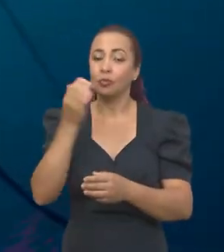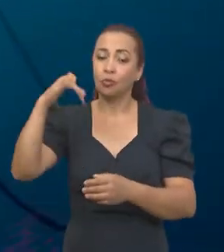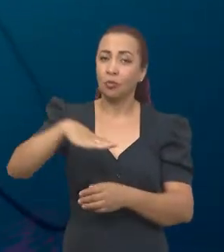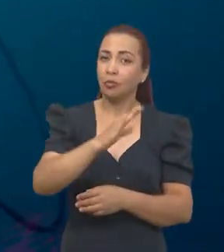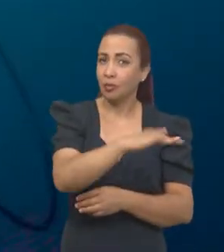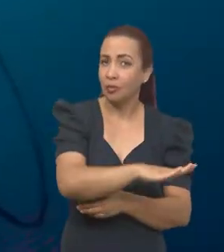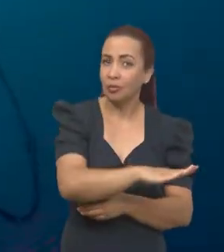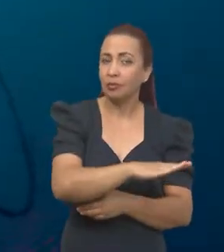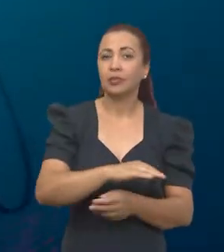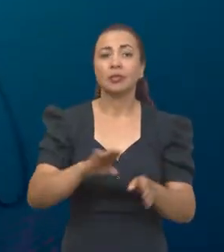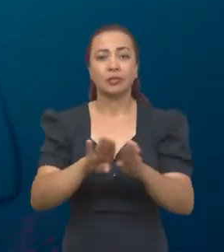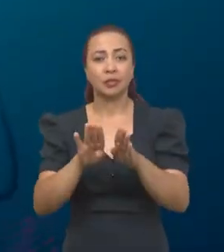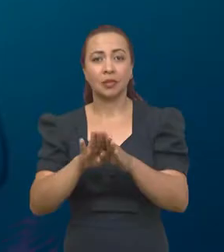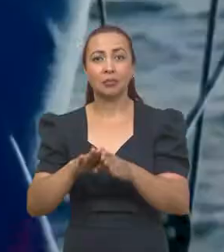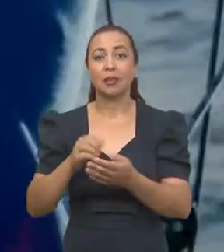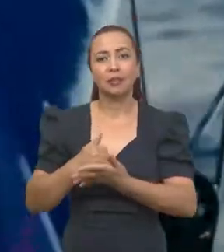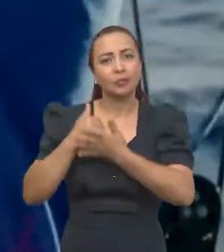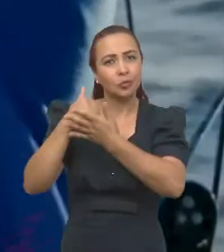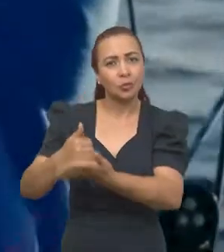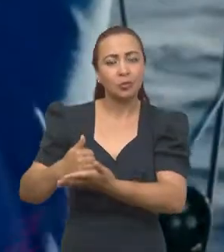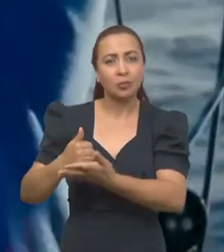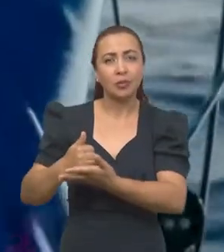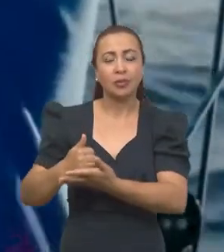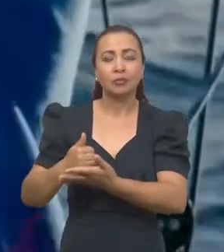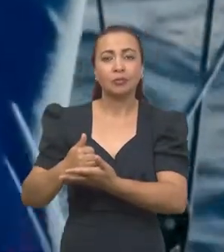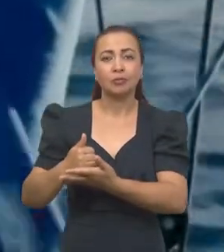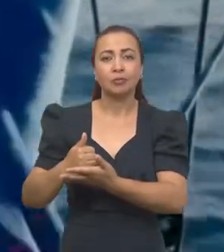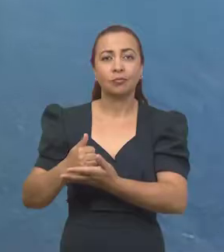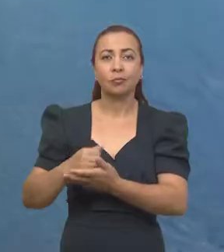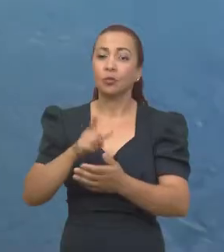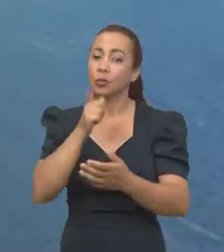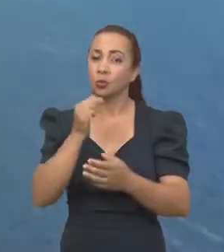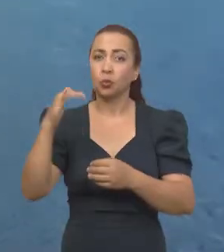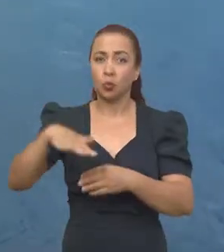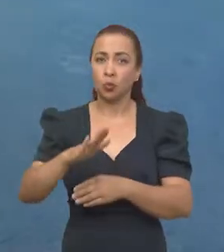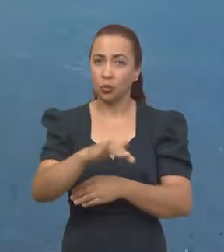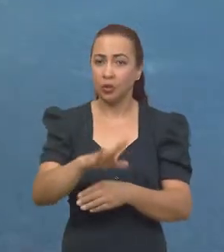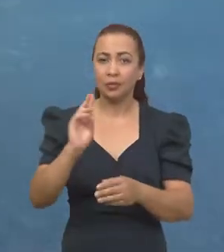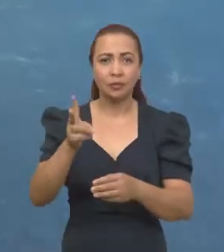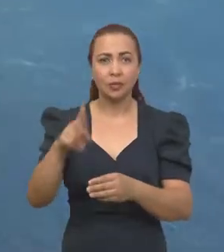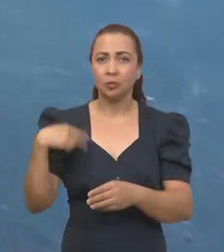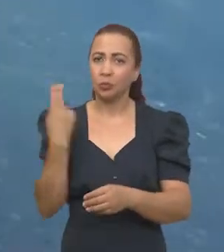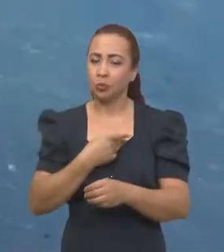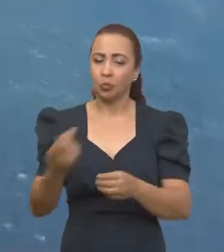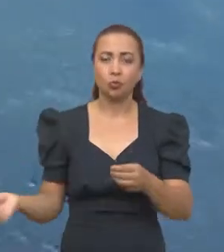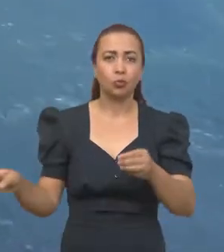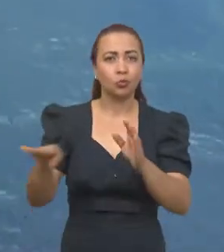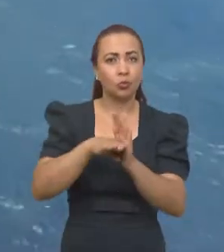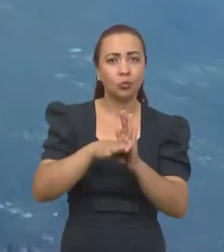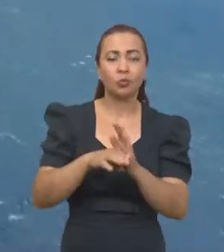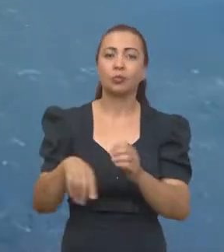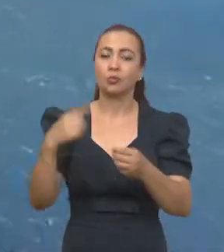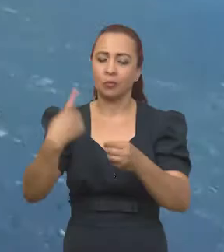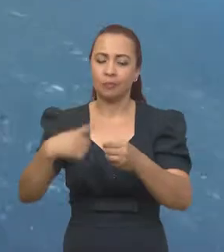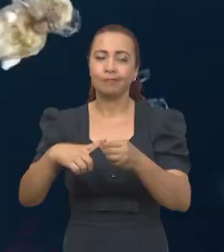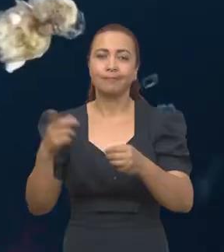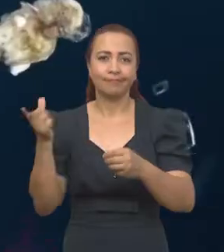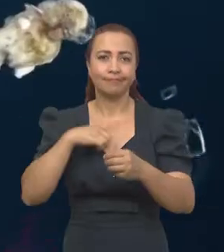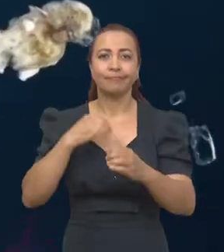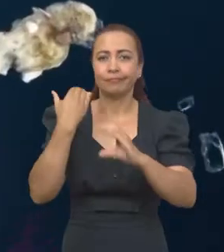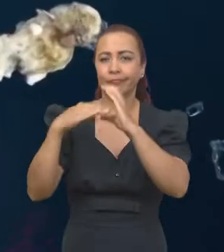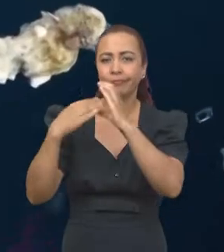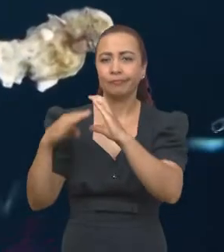embaixador da sustentabilidade dos oceanos. Então, sempre que nós chegamos a uma cidade, nós trazemos essa